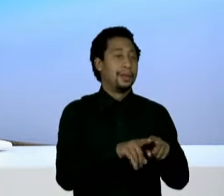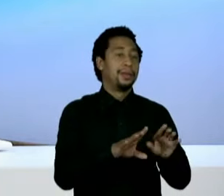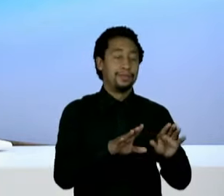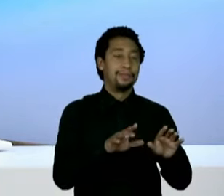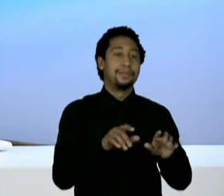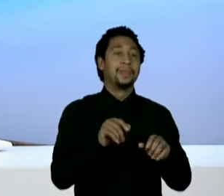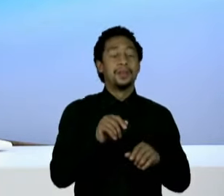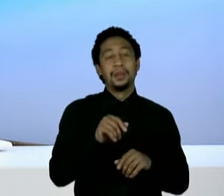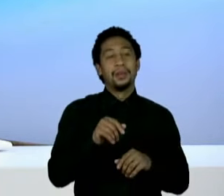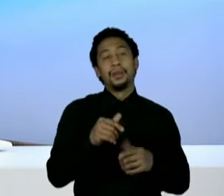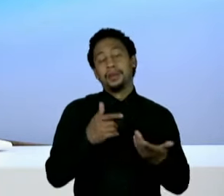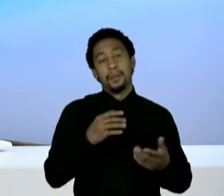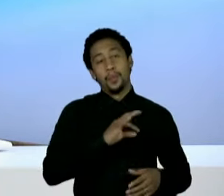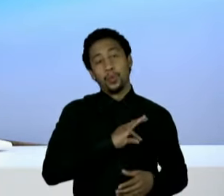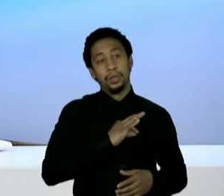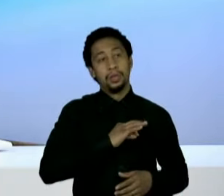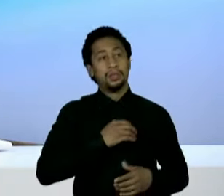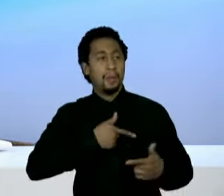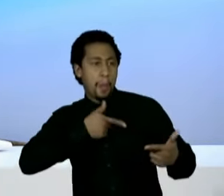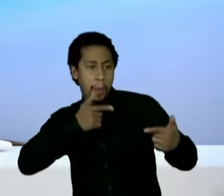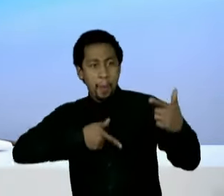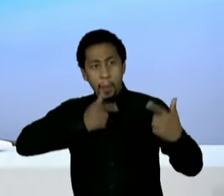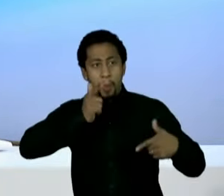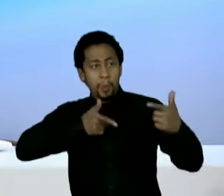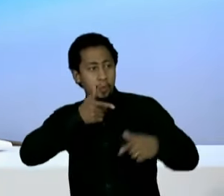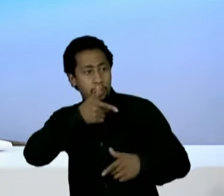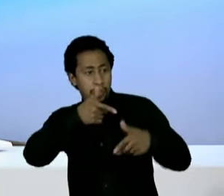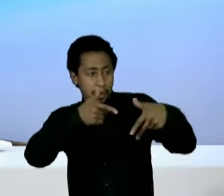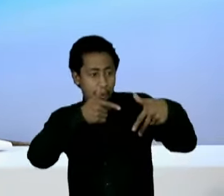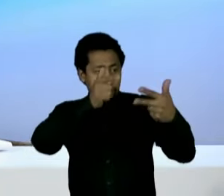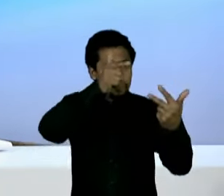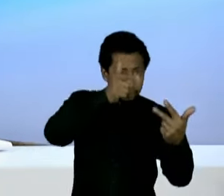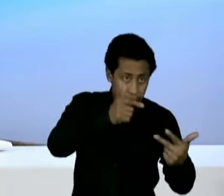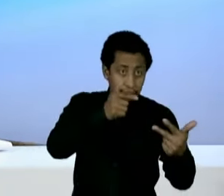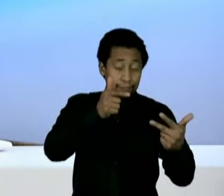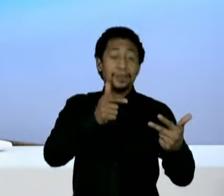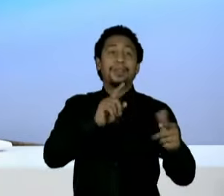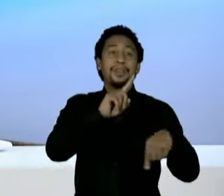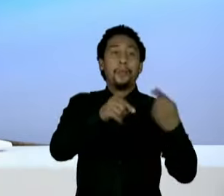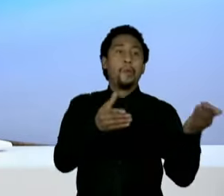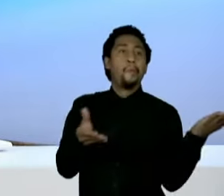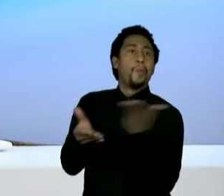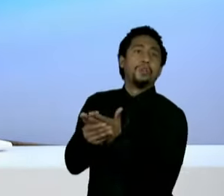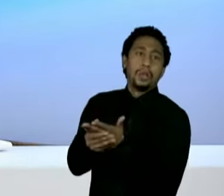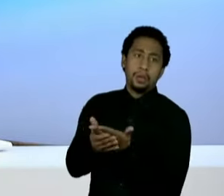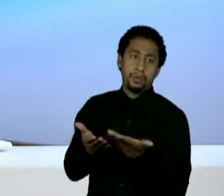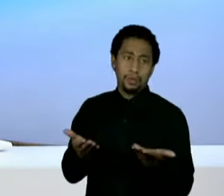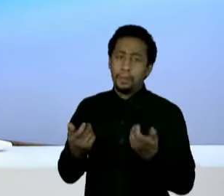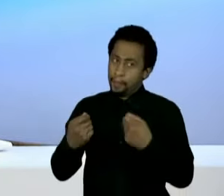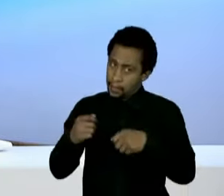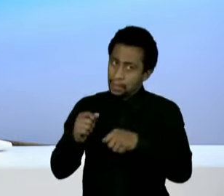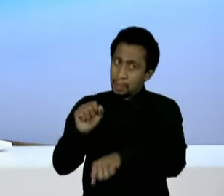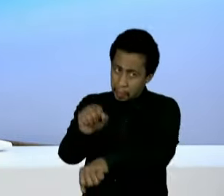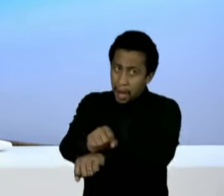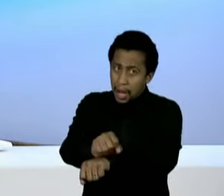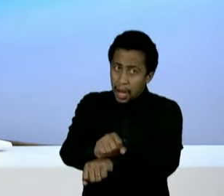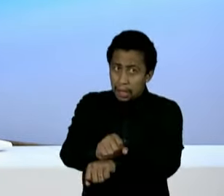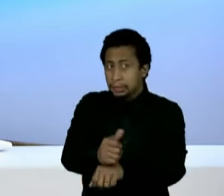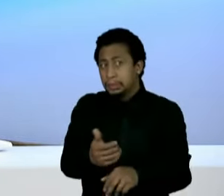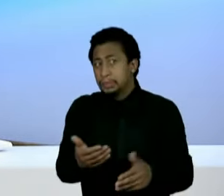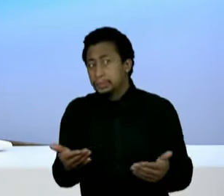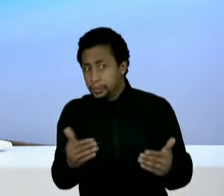mortes em situação de combate. É por isso que houve esse pedido de ampliação do excludente de licitude. Enquanto a isso, o senhor acha que